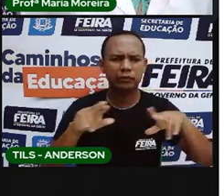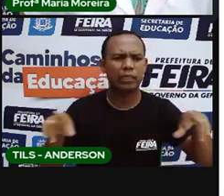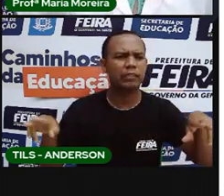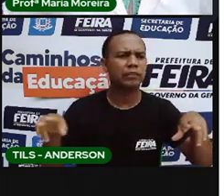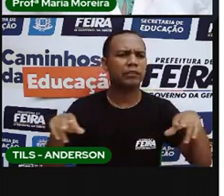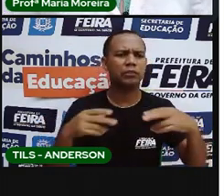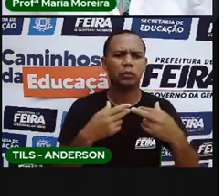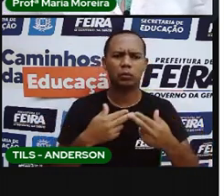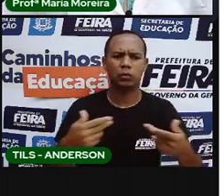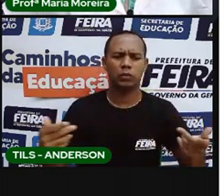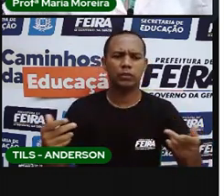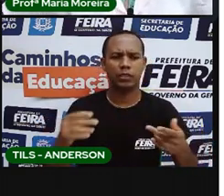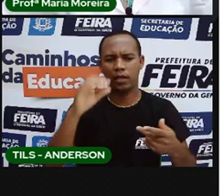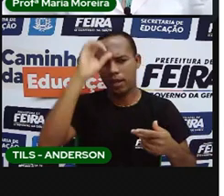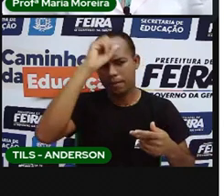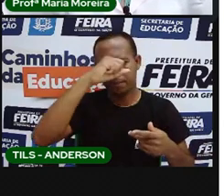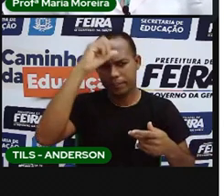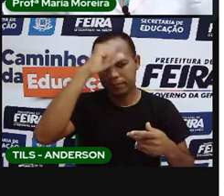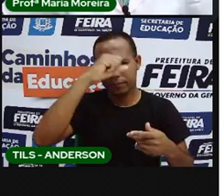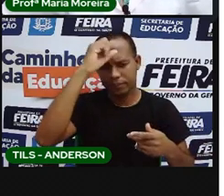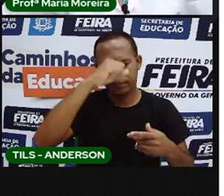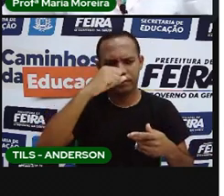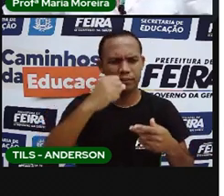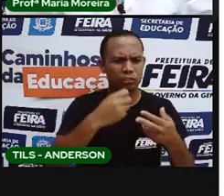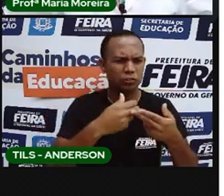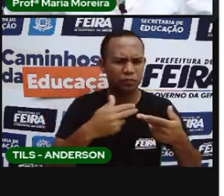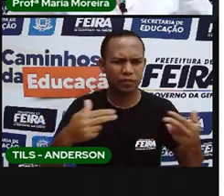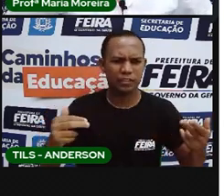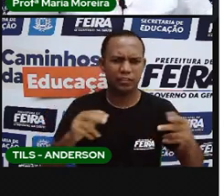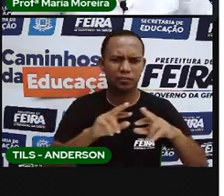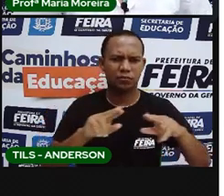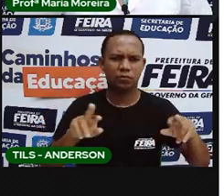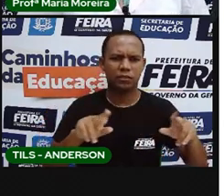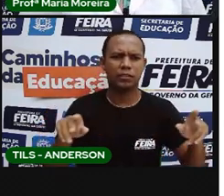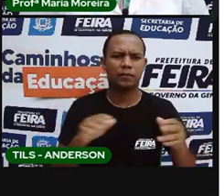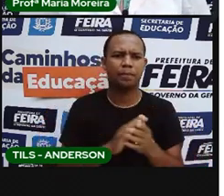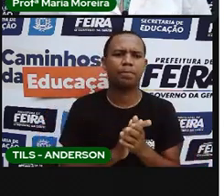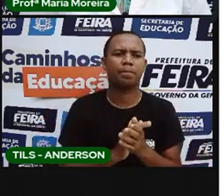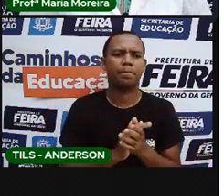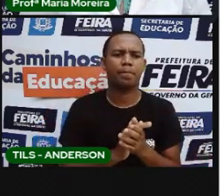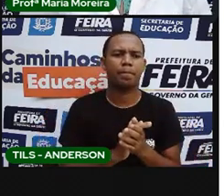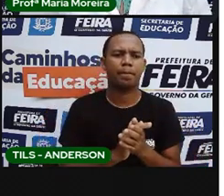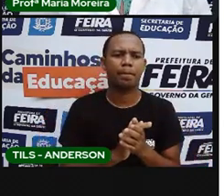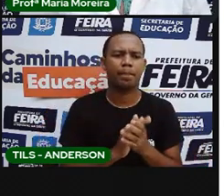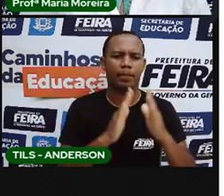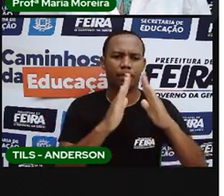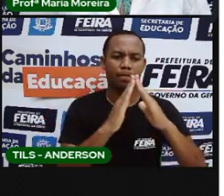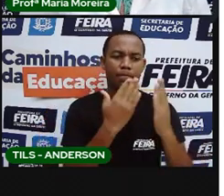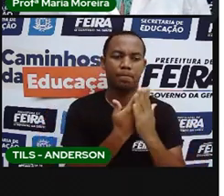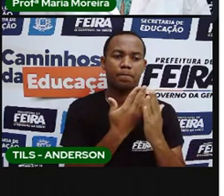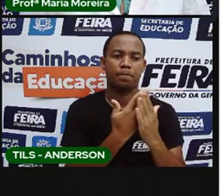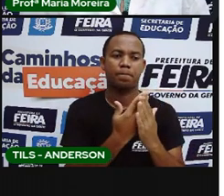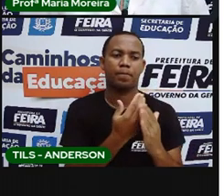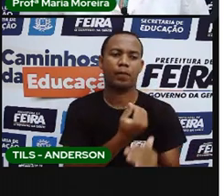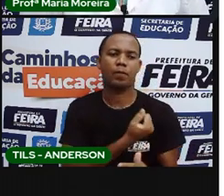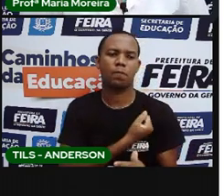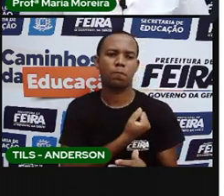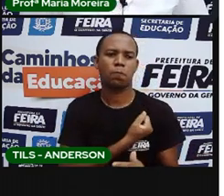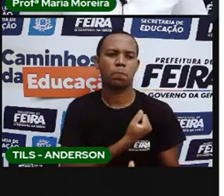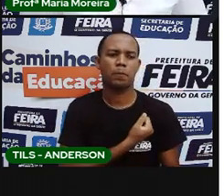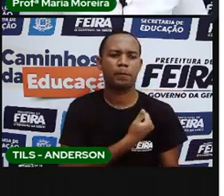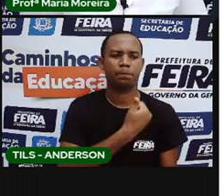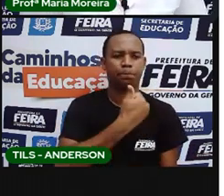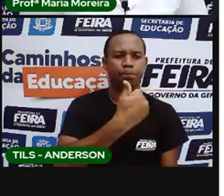vamos aprender várias e várias e várias coisas, tá? Nossa aula de número 19, né?